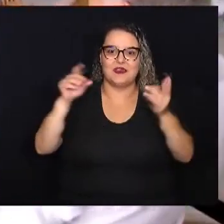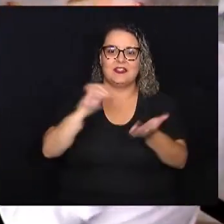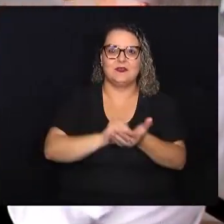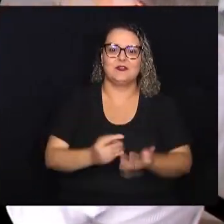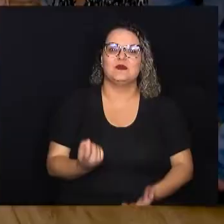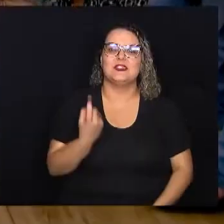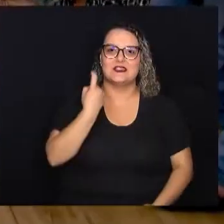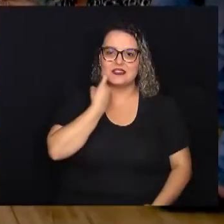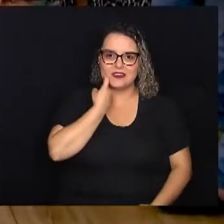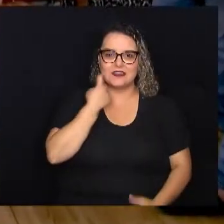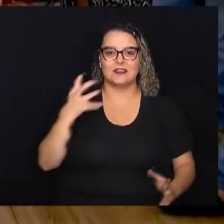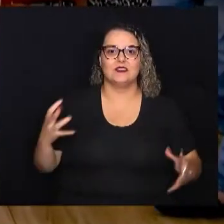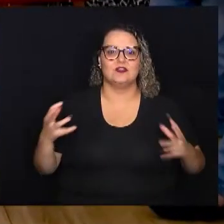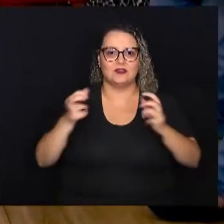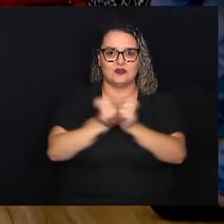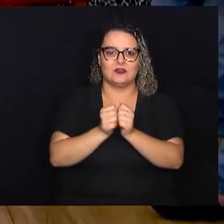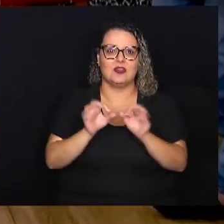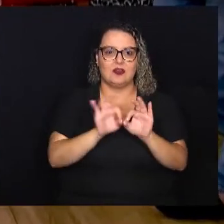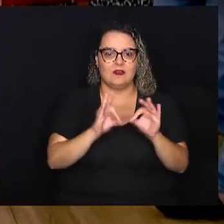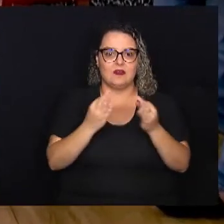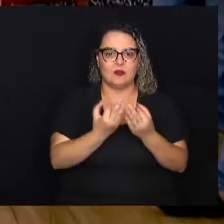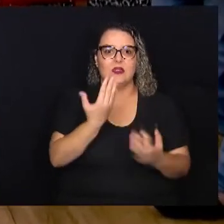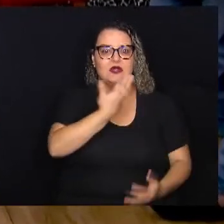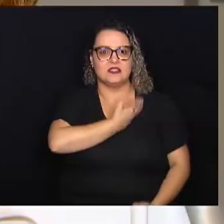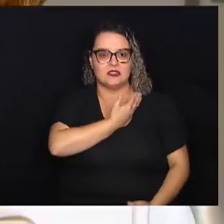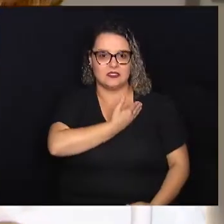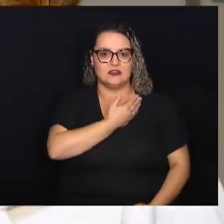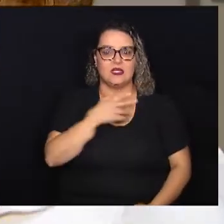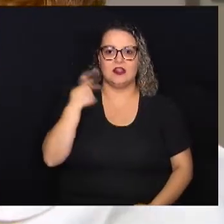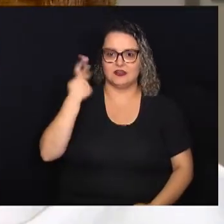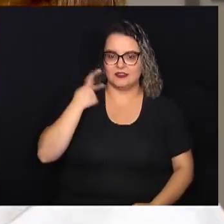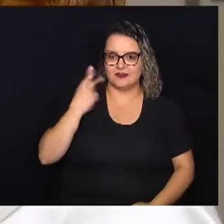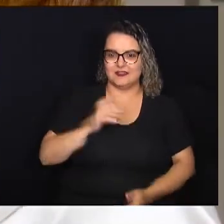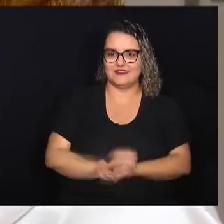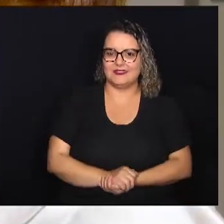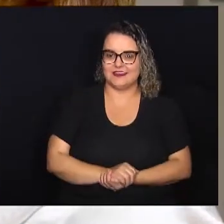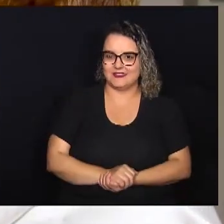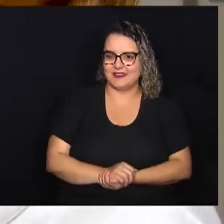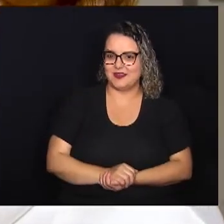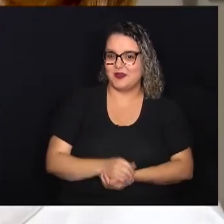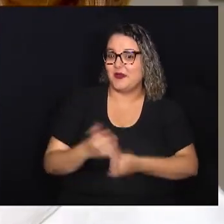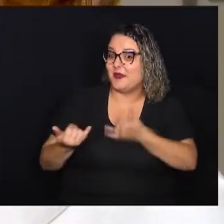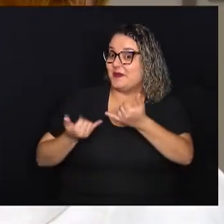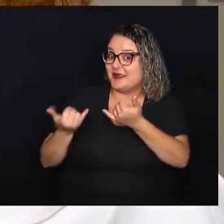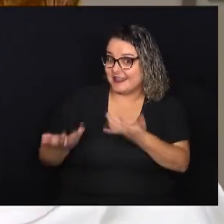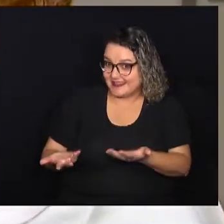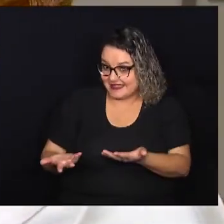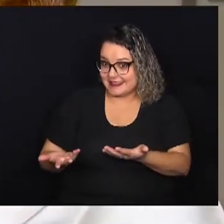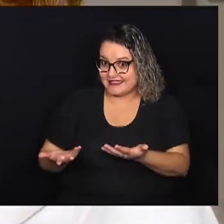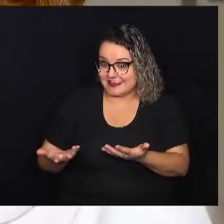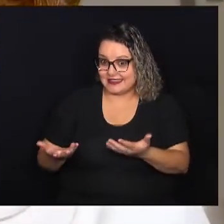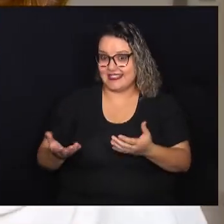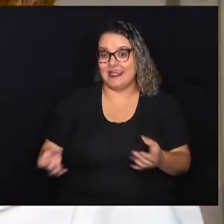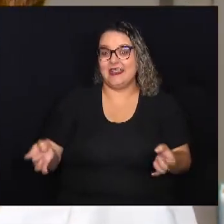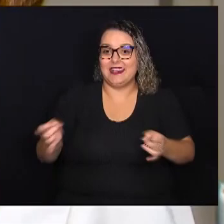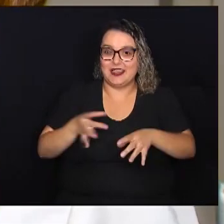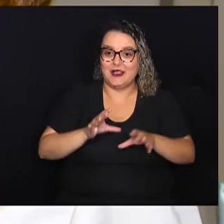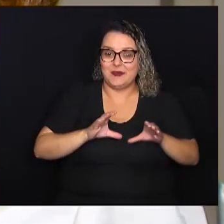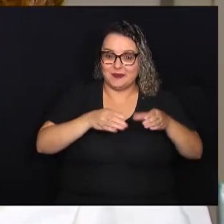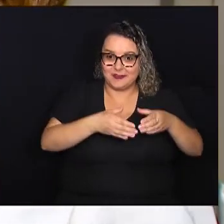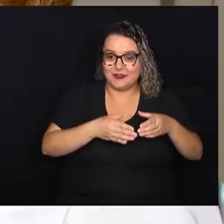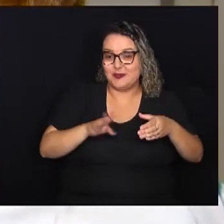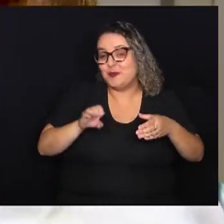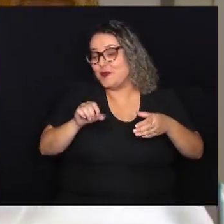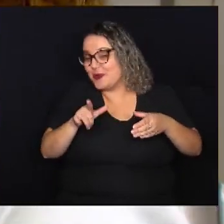-feira e reuniu familiares e amigos da parlamentar. Como eu falei, brinquei, acabou o Clube do Boa Liga e agora nós temos uma mulher